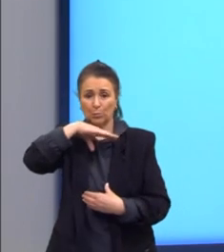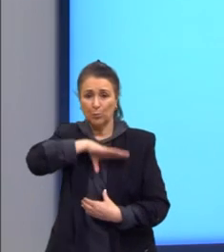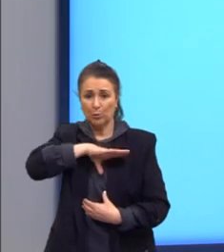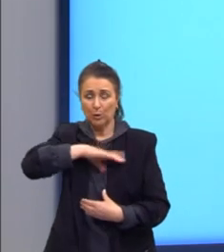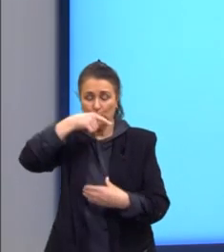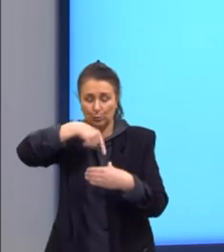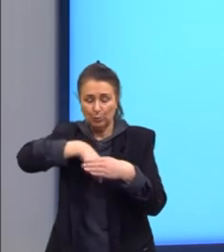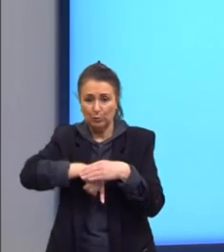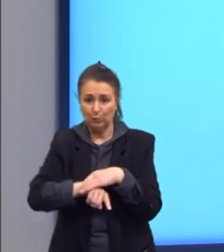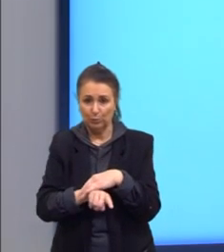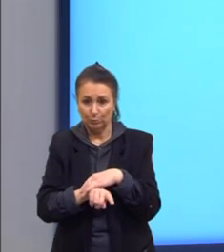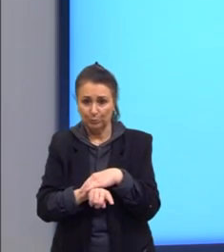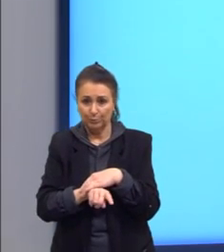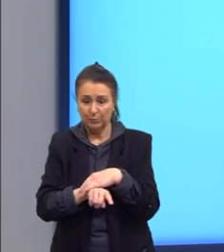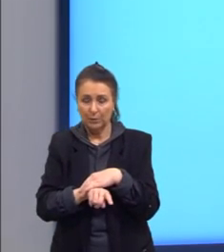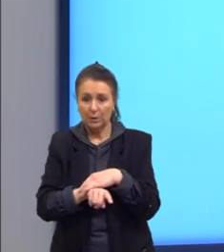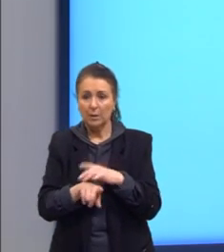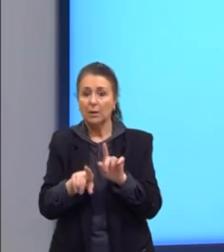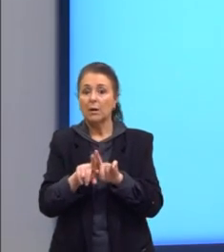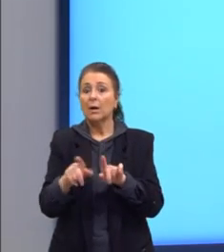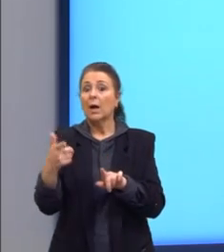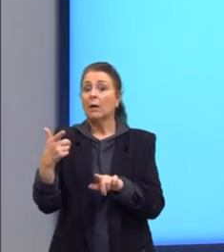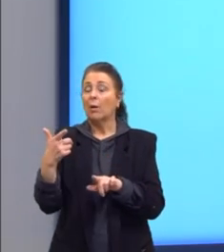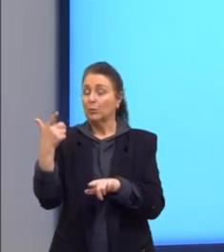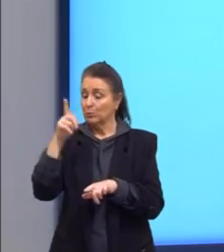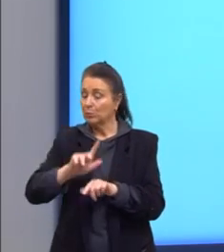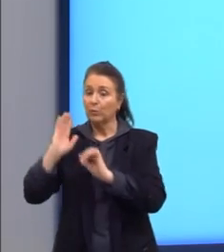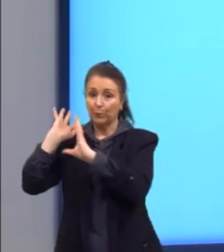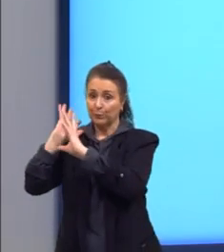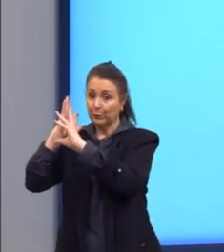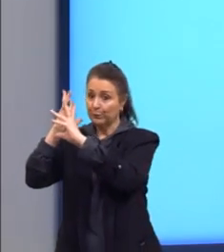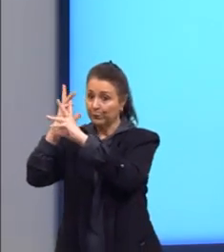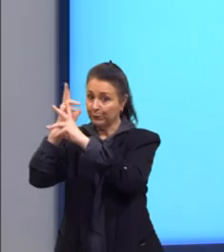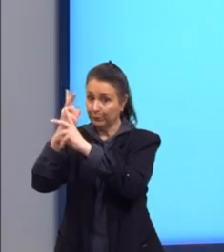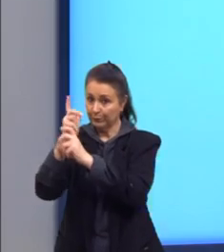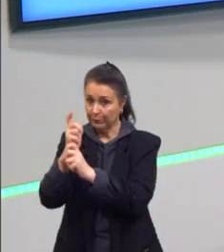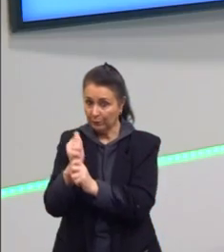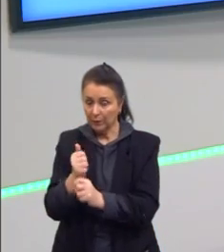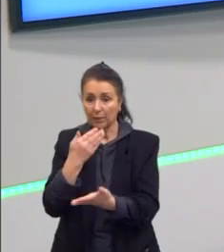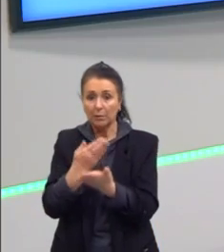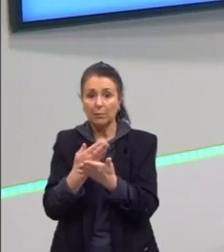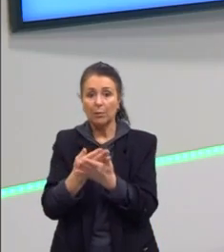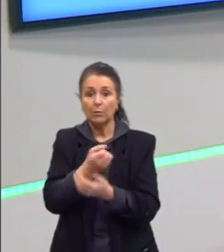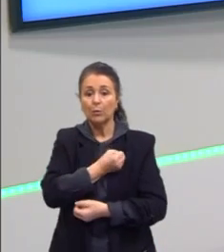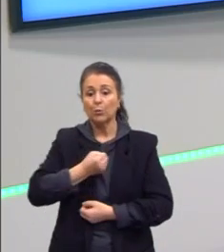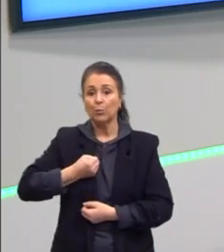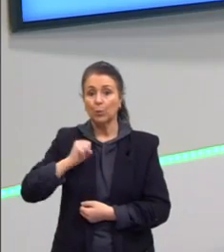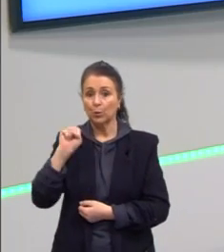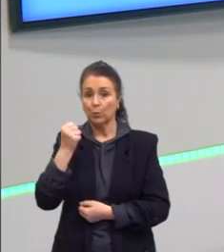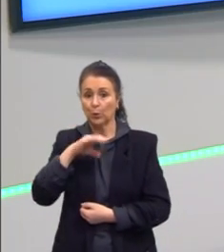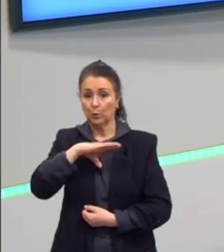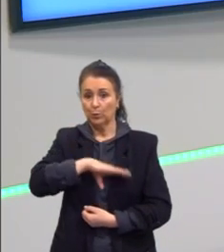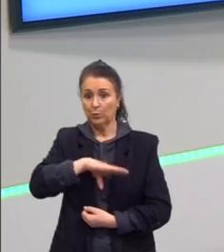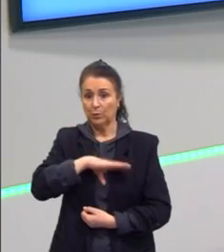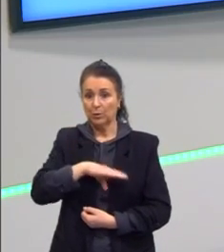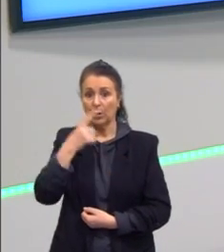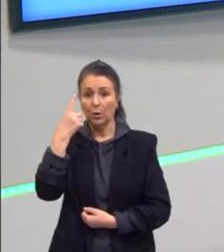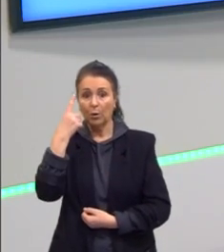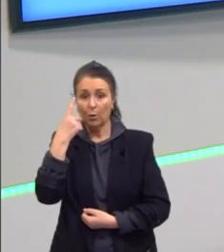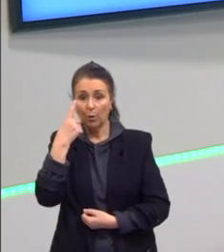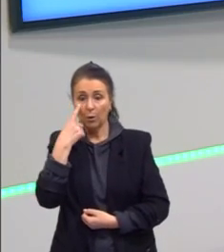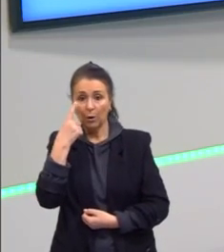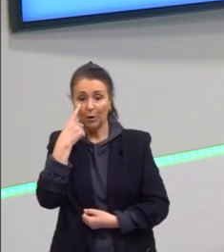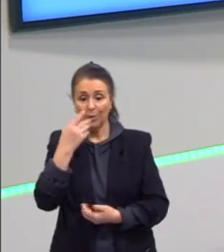Ok, mas aí eu vou retomar uma coisa que a gente falou lá na nossa aula 8. Olha como a nossa aula de hoje está